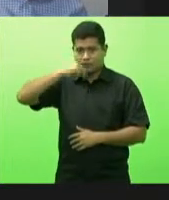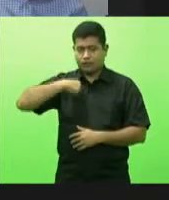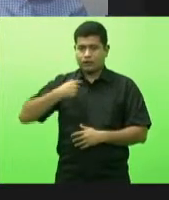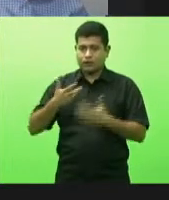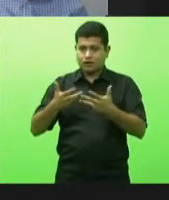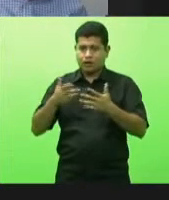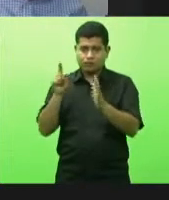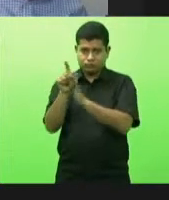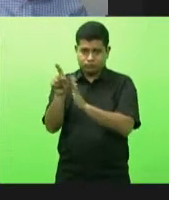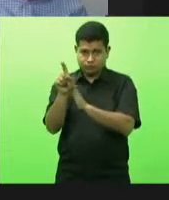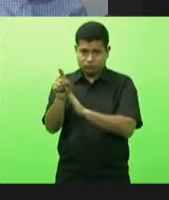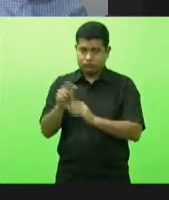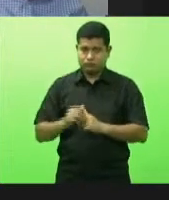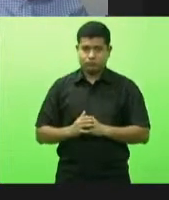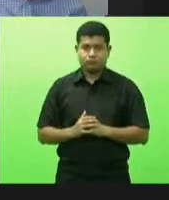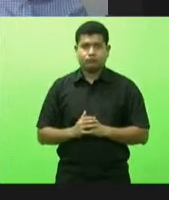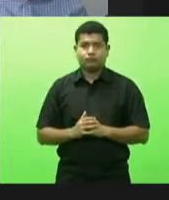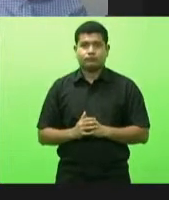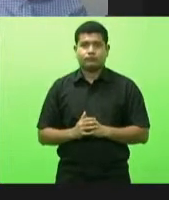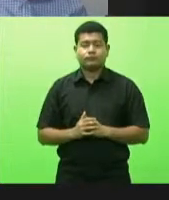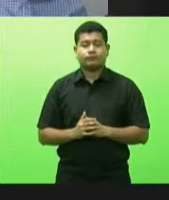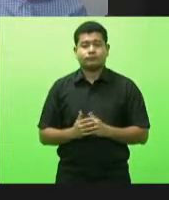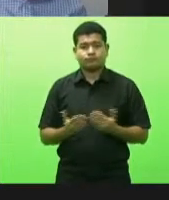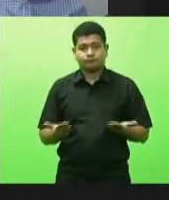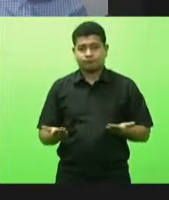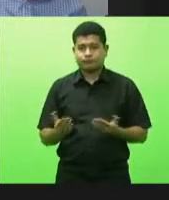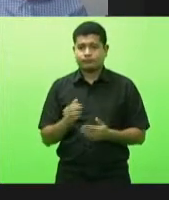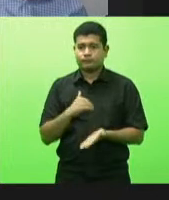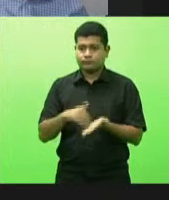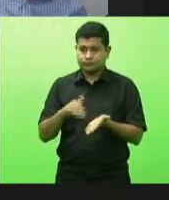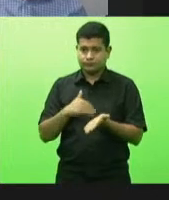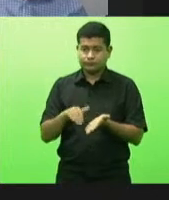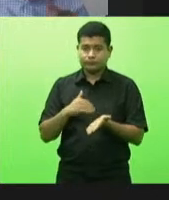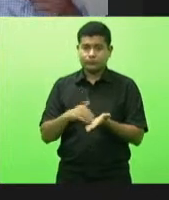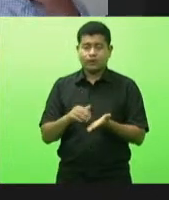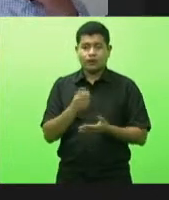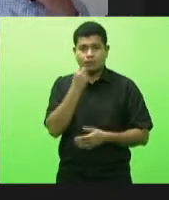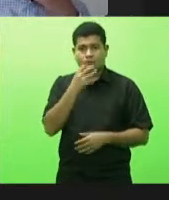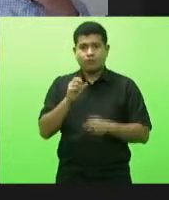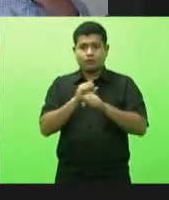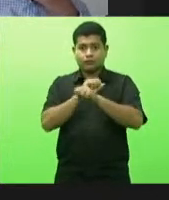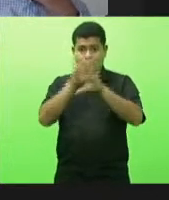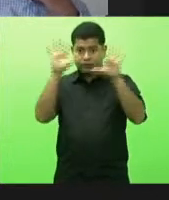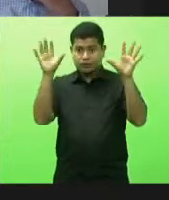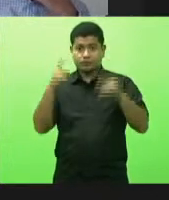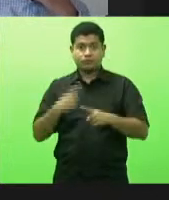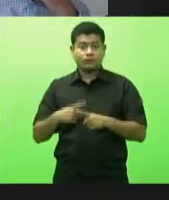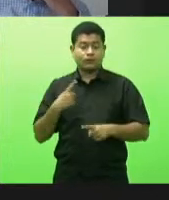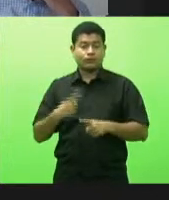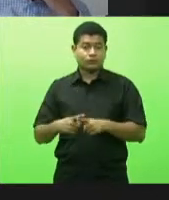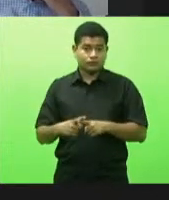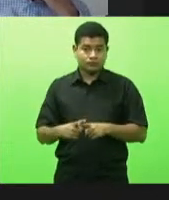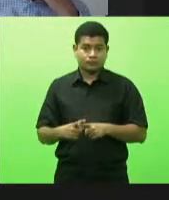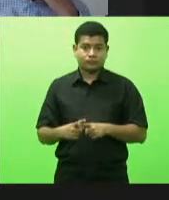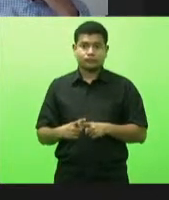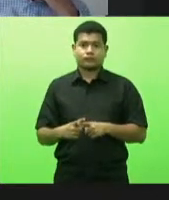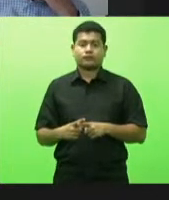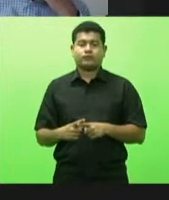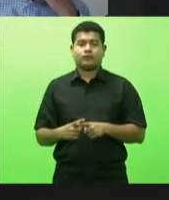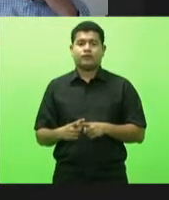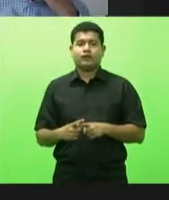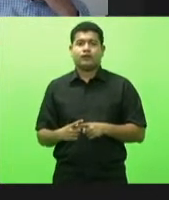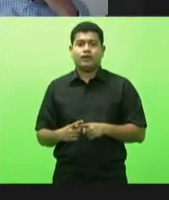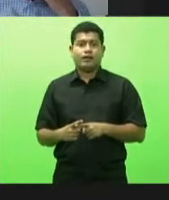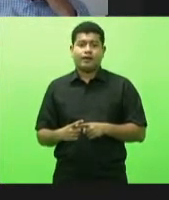intervenção é bom senhor secretário é bom que isso fique claro porque não não há uma